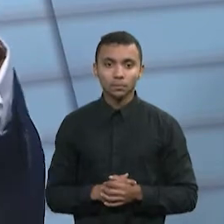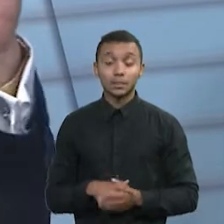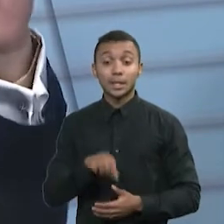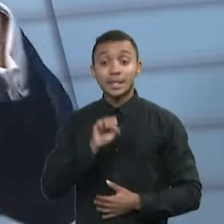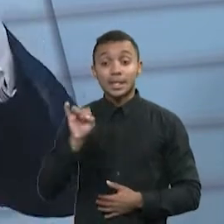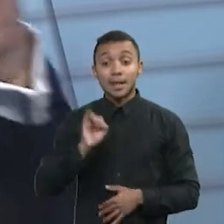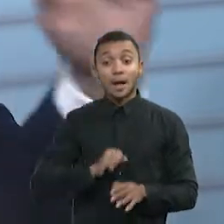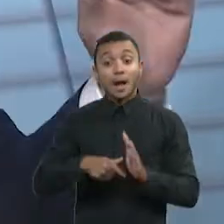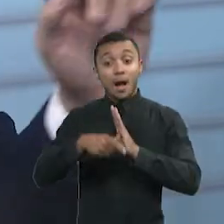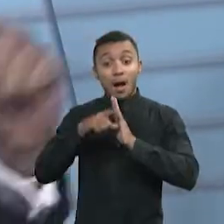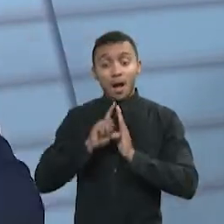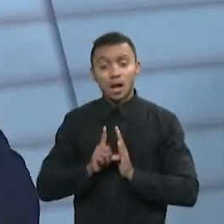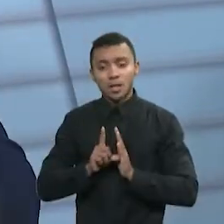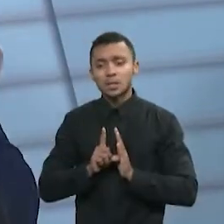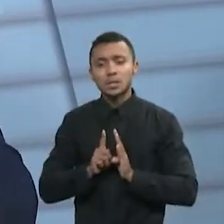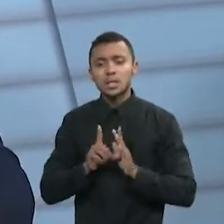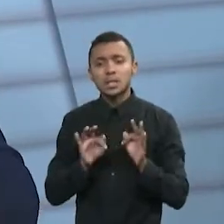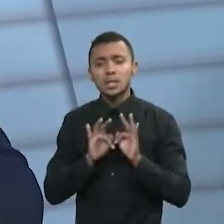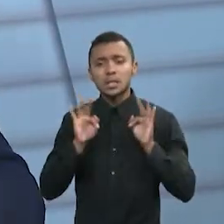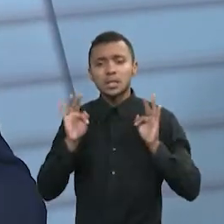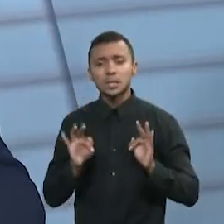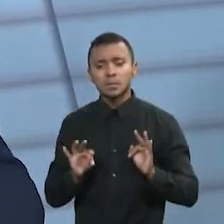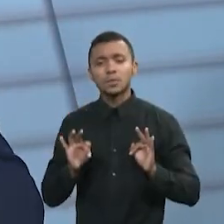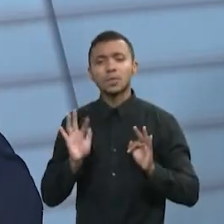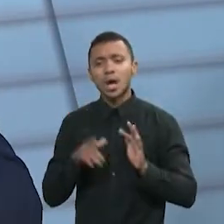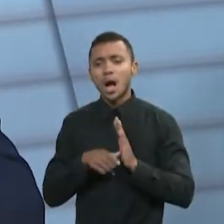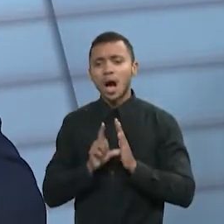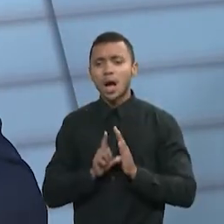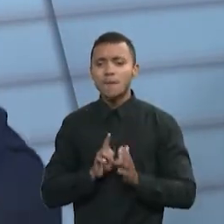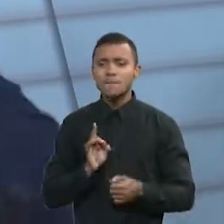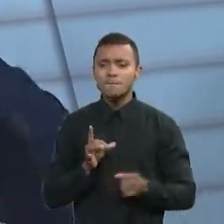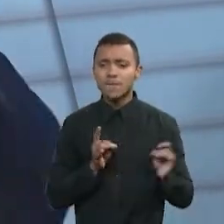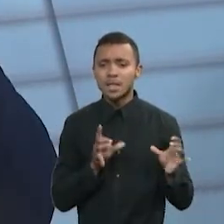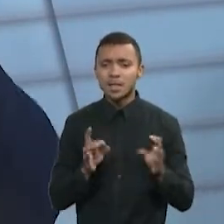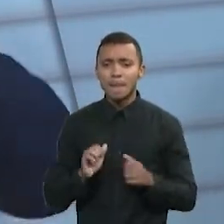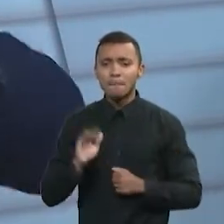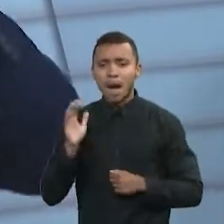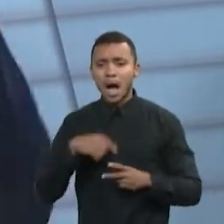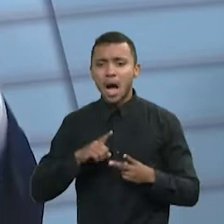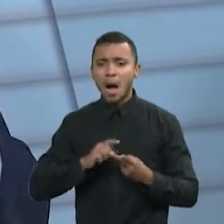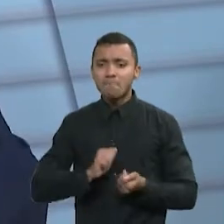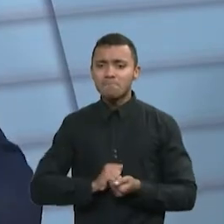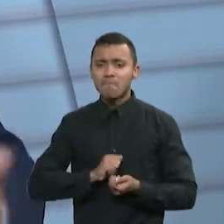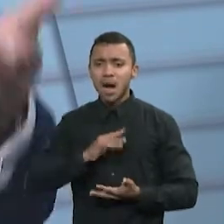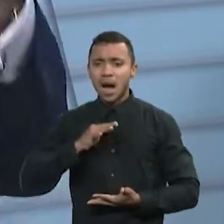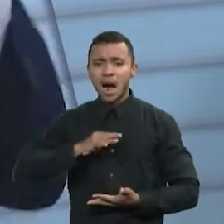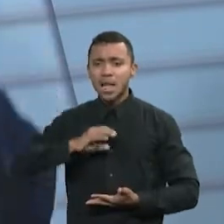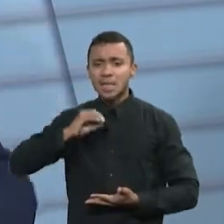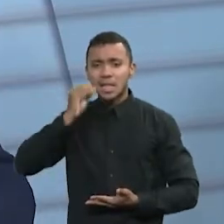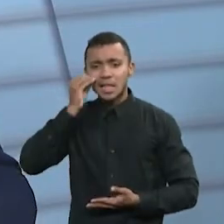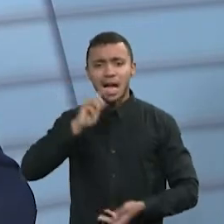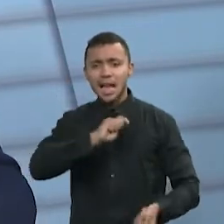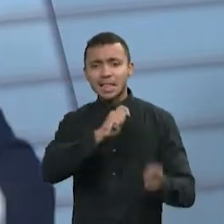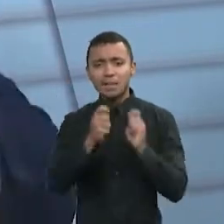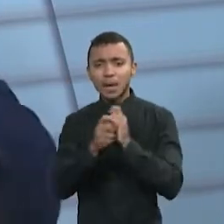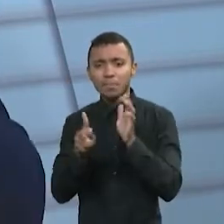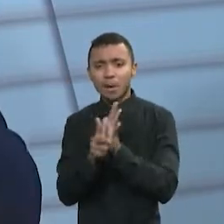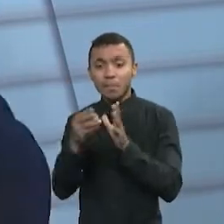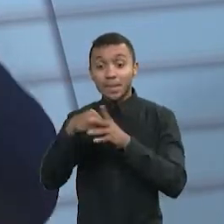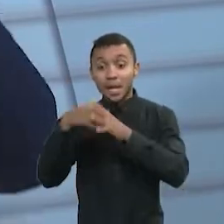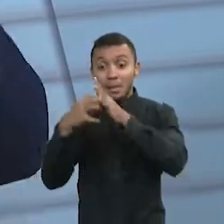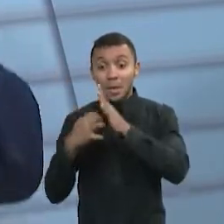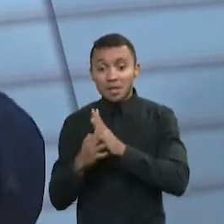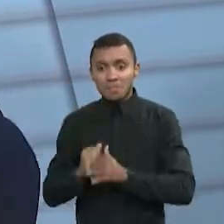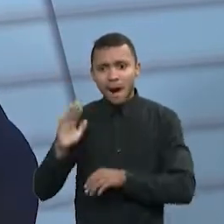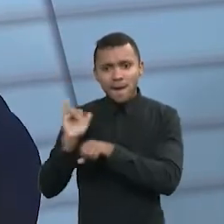corrigir o seu preço, só corrigir, você não aumentou margem, você não aumentou o lucro, você não fez nenhuma medida de enriquecimento da empresa. Entendi. Você